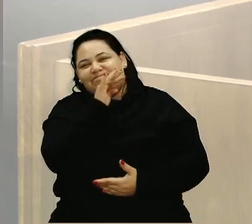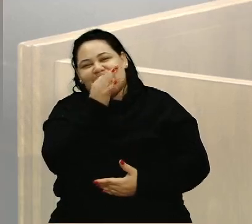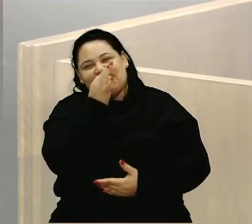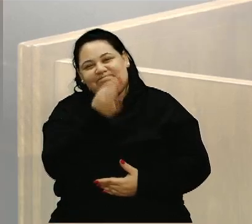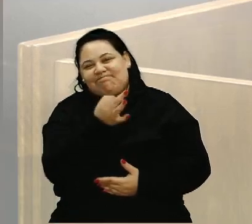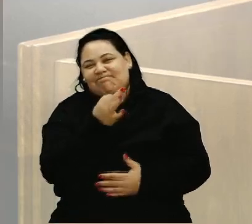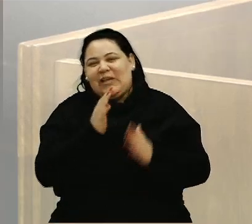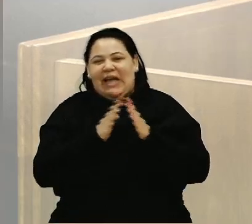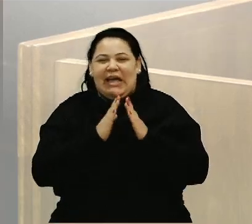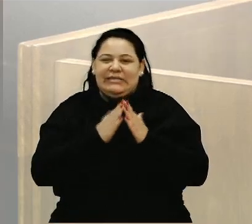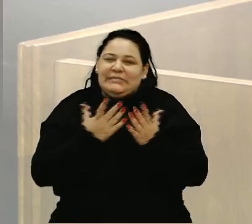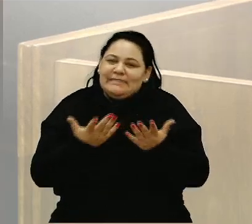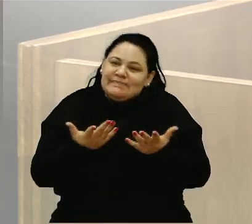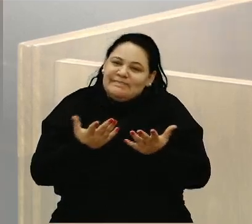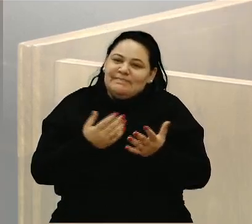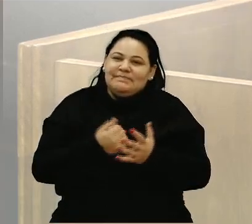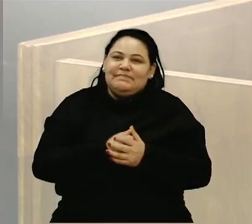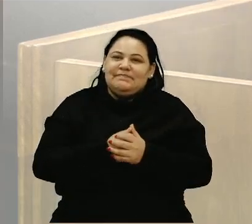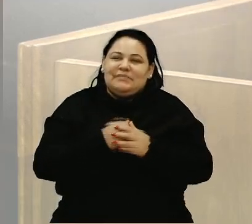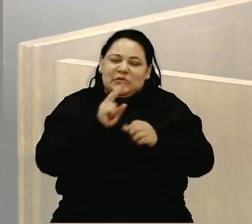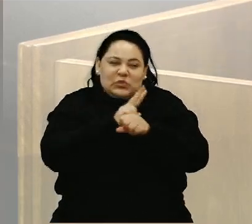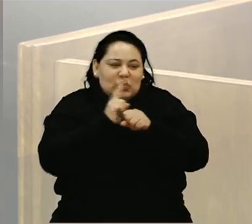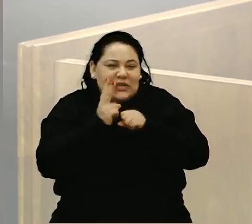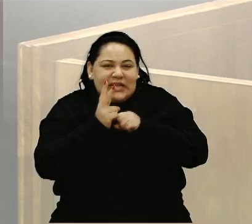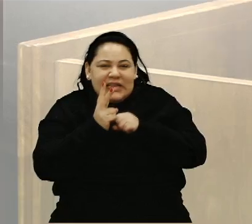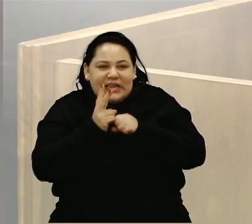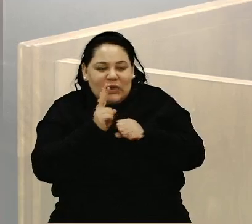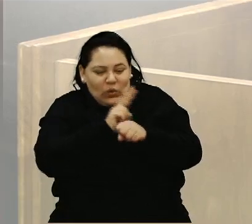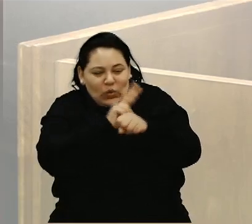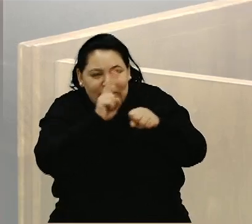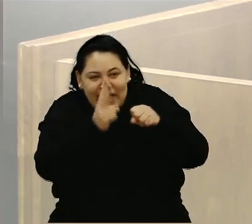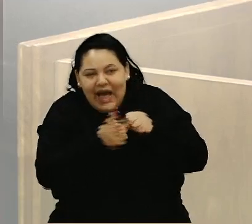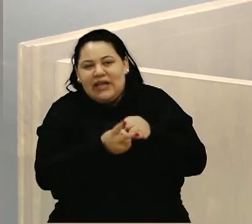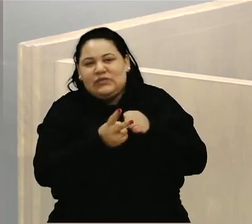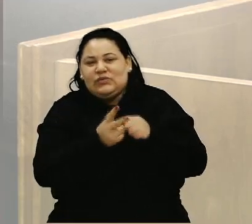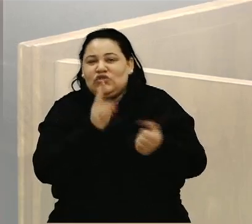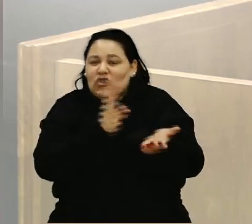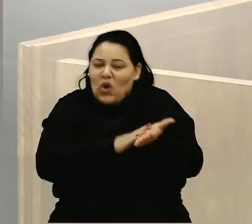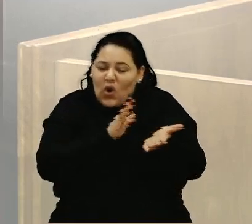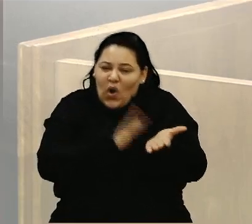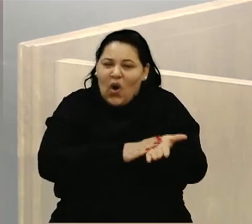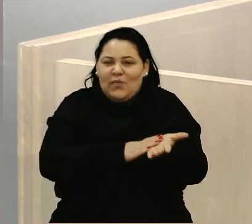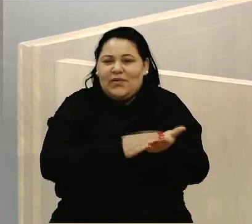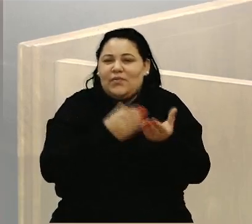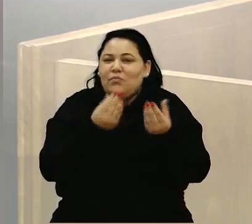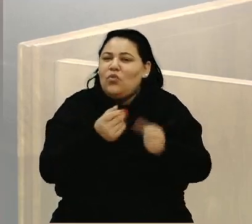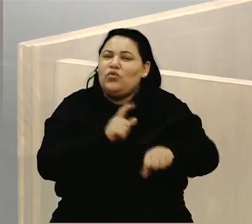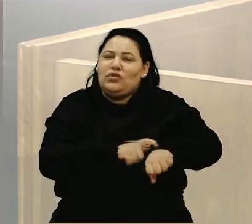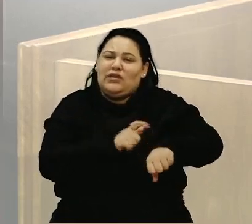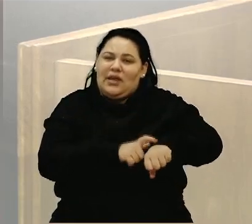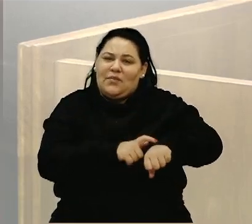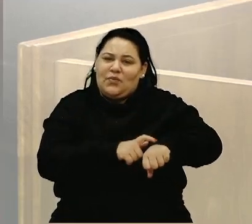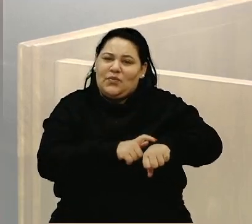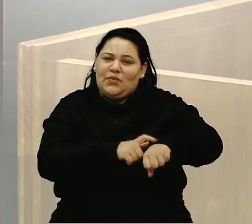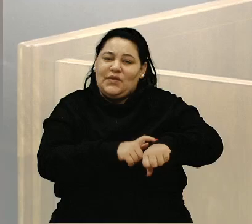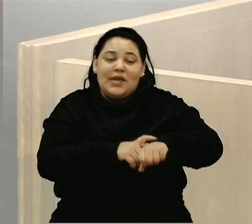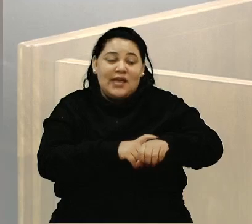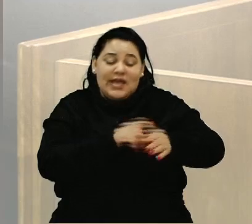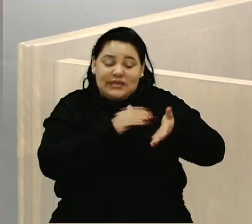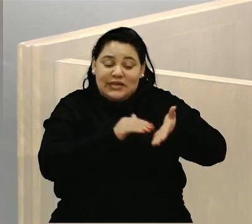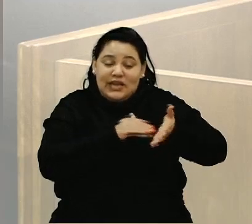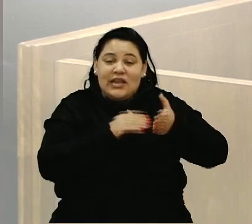A zeladoria nós viemos cobrando aqui há quanto tempo? E a Secretaria de Obras, com os servidores, que deve ter uns 30 a menos,